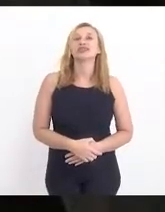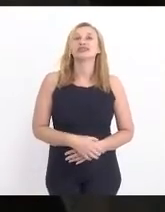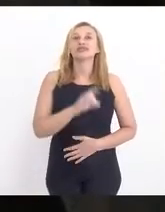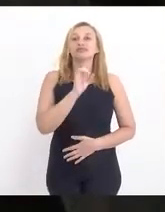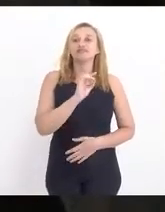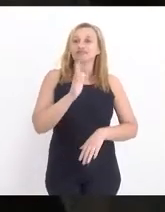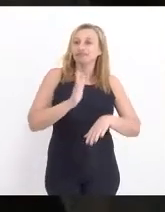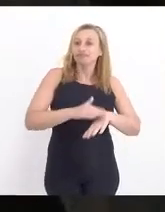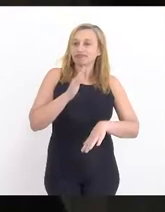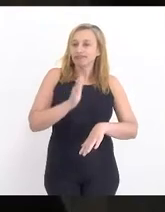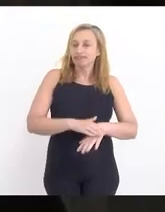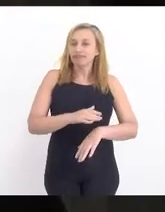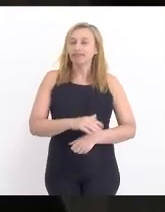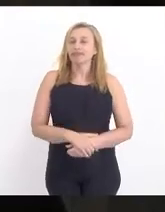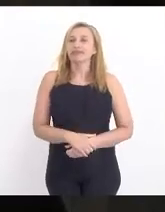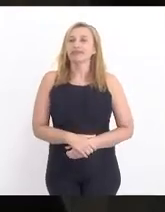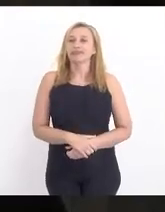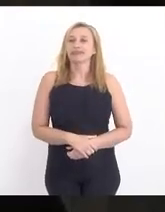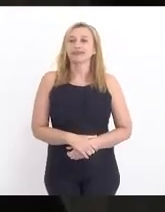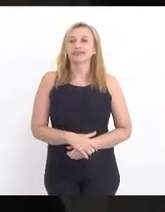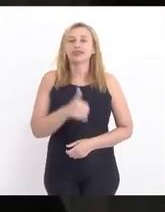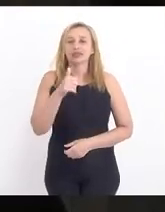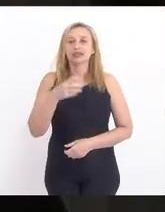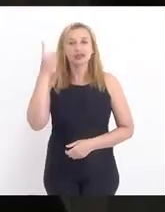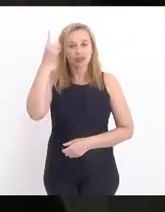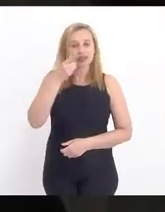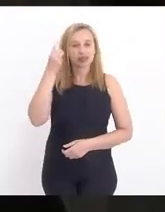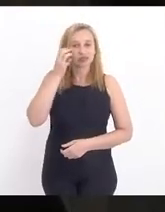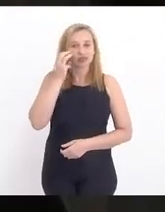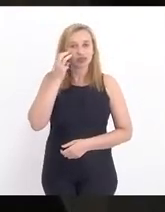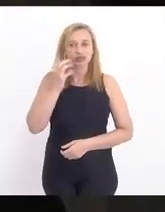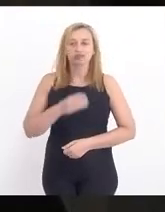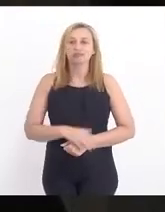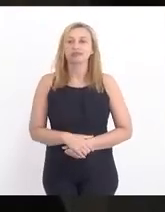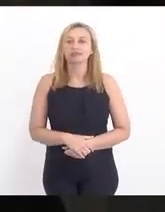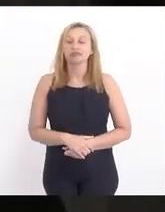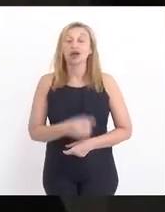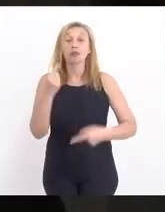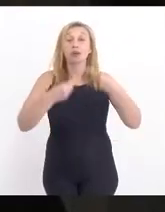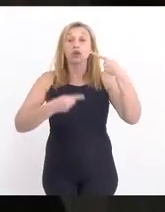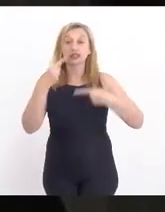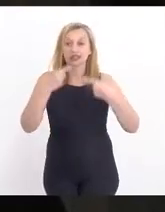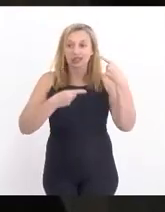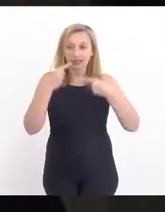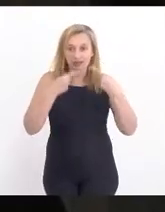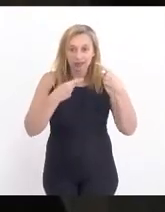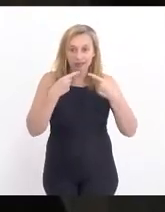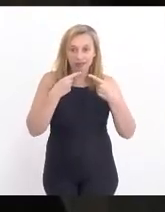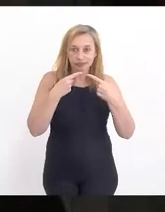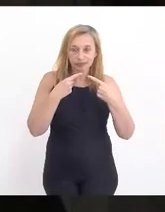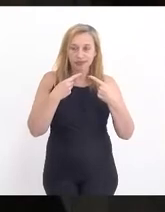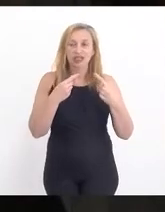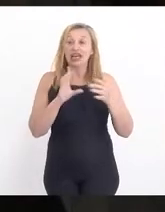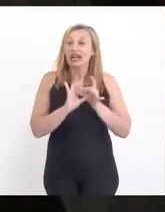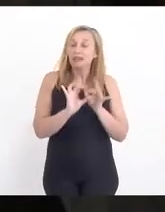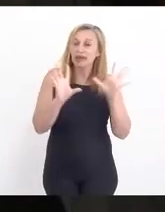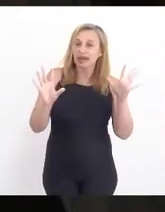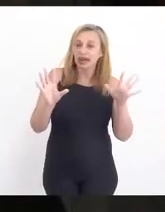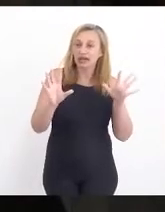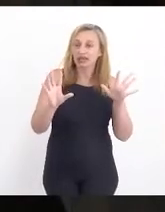cada vez mais se acentua, deputado Valdeck, a política liberal